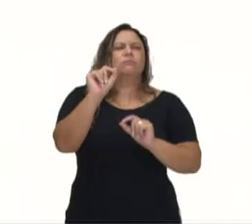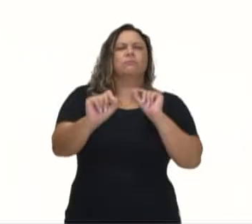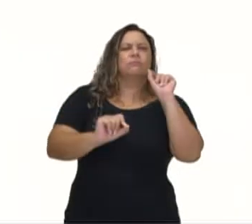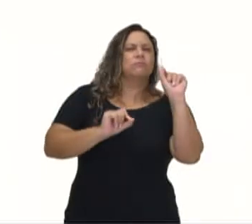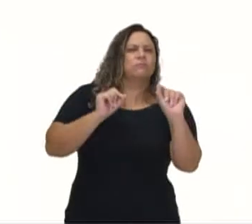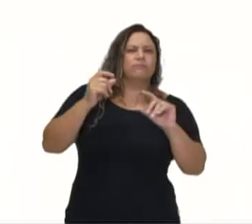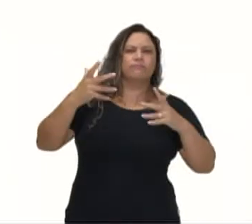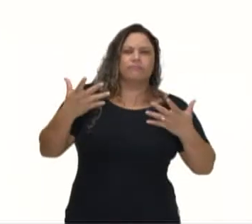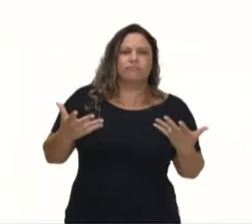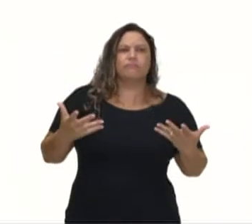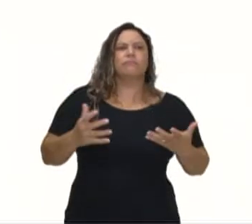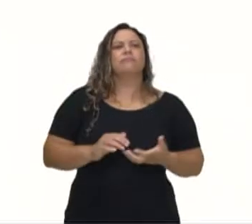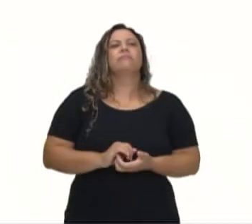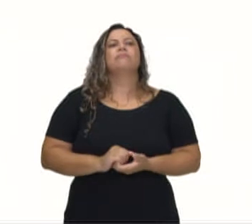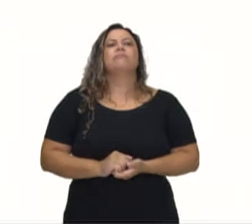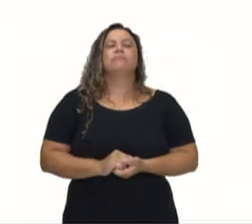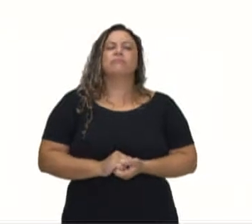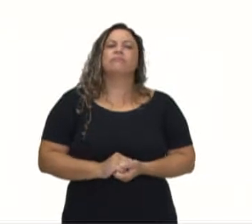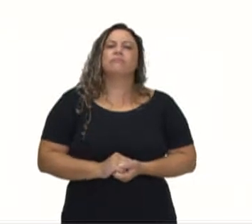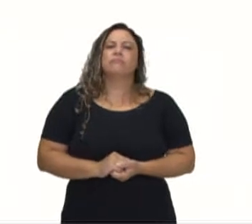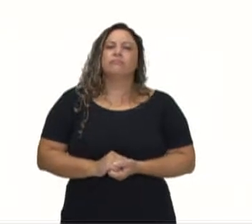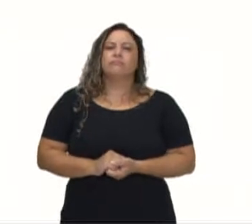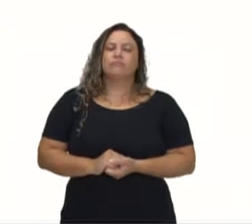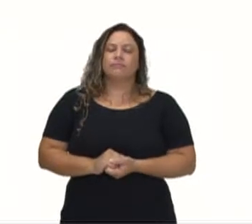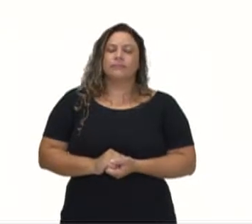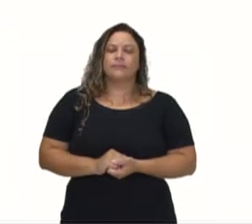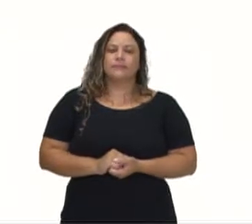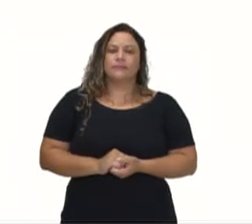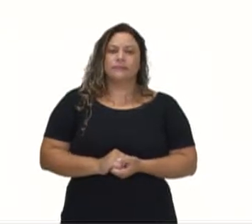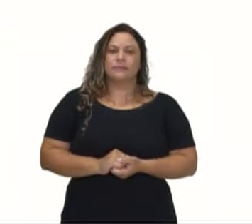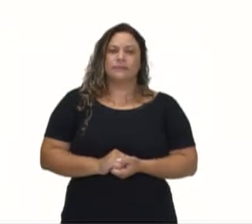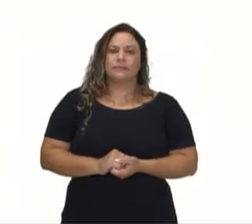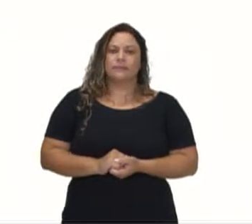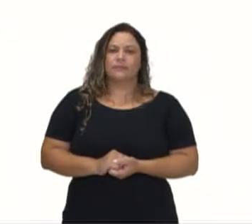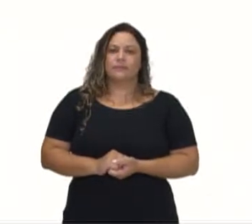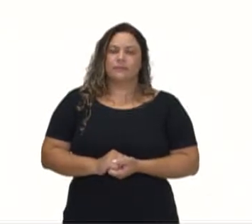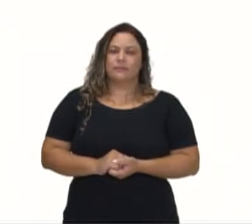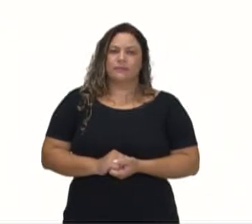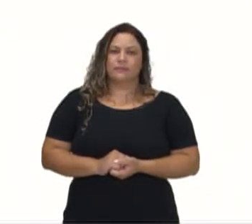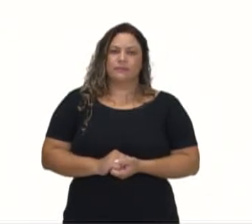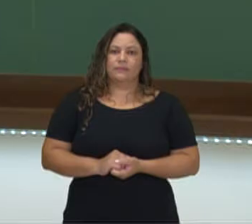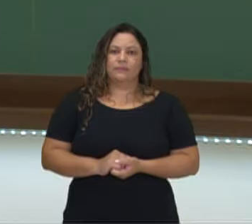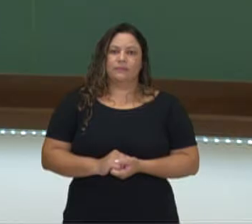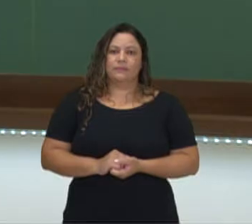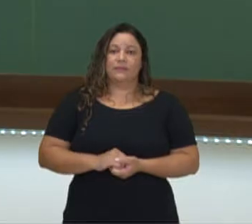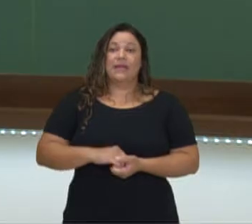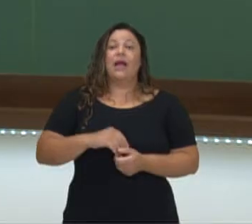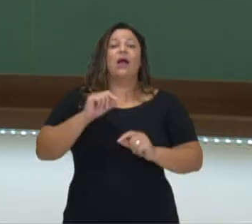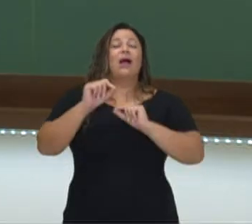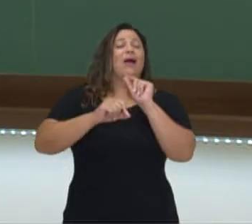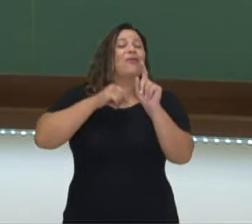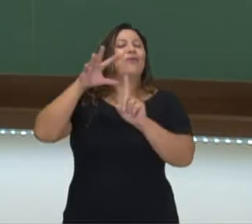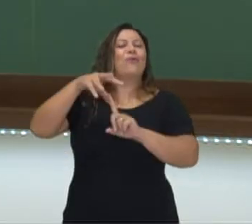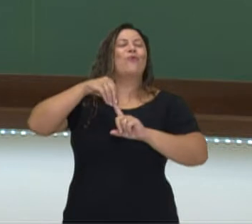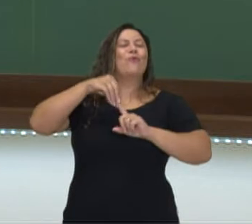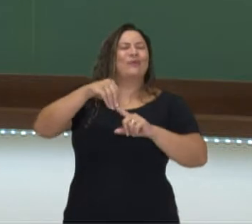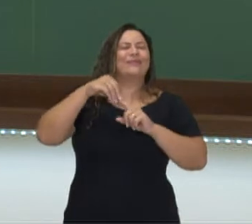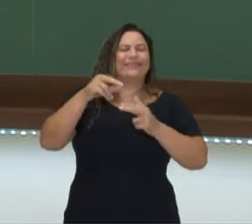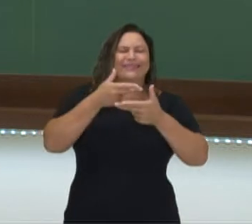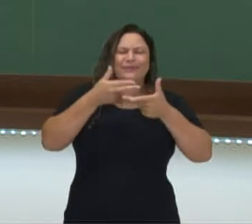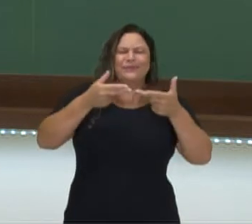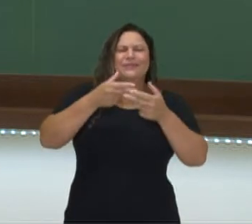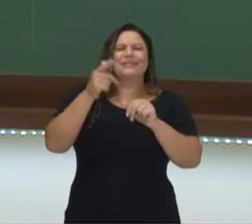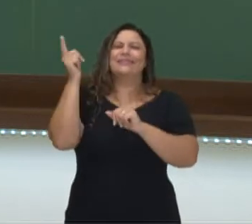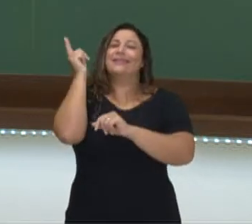Wow, bem. Ou então, the only thing I can think of is. A única coisa que eu consigo pensar